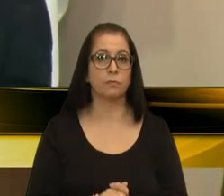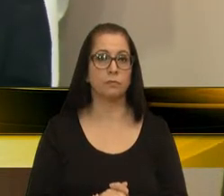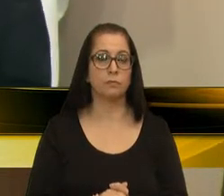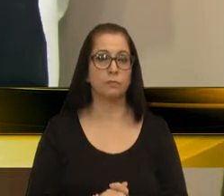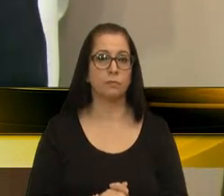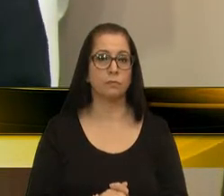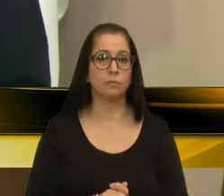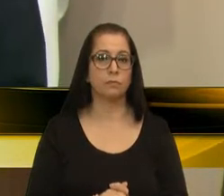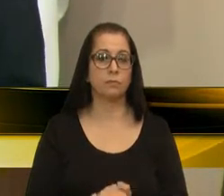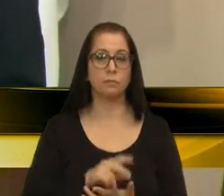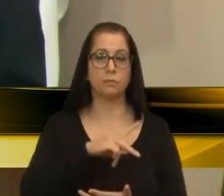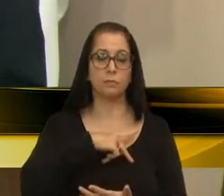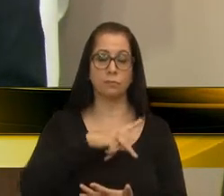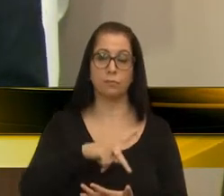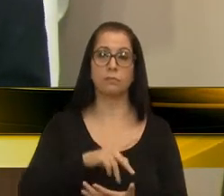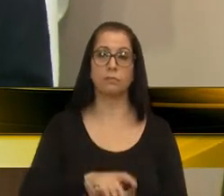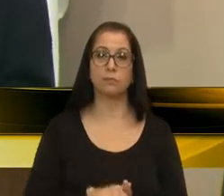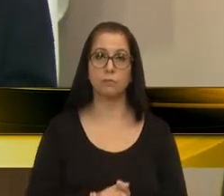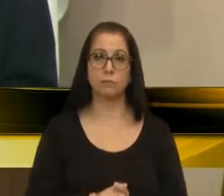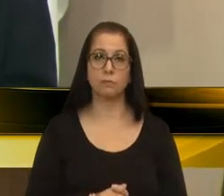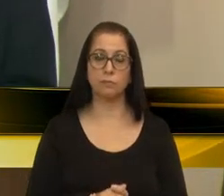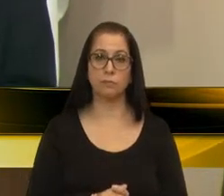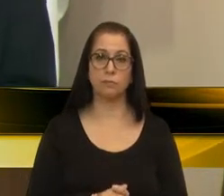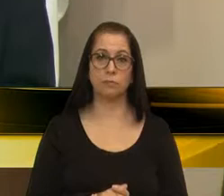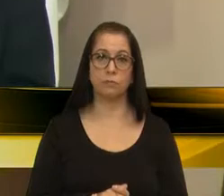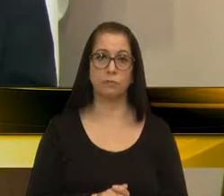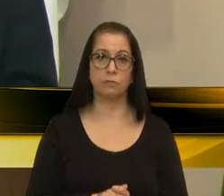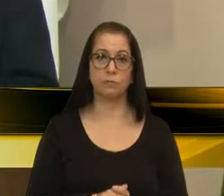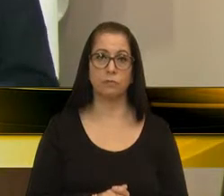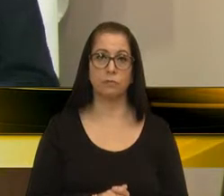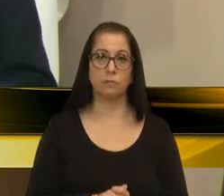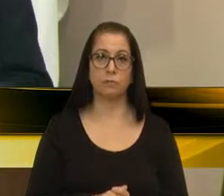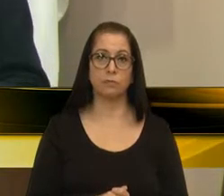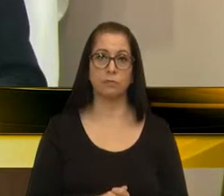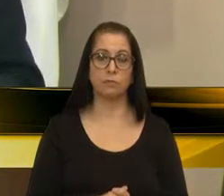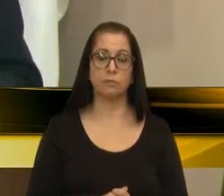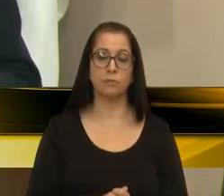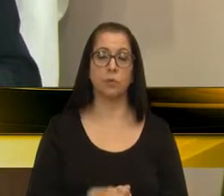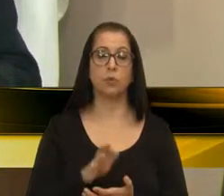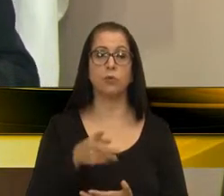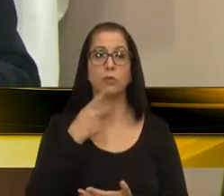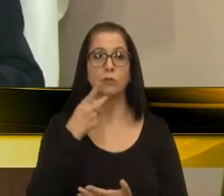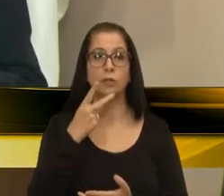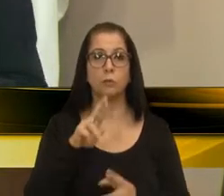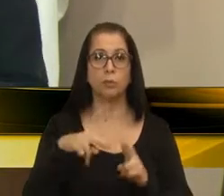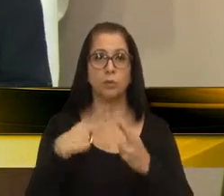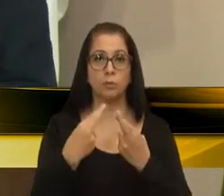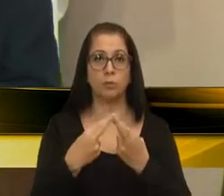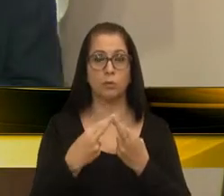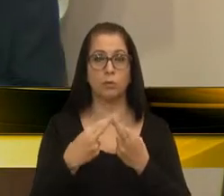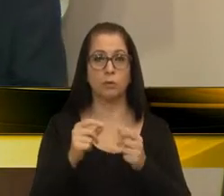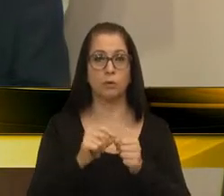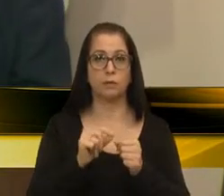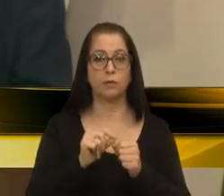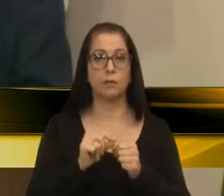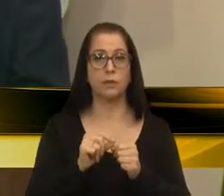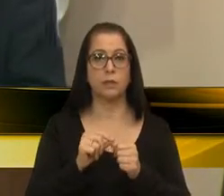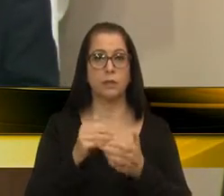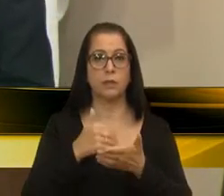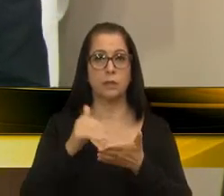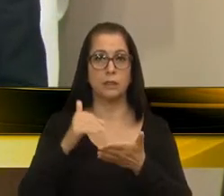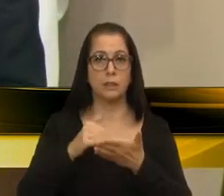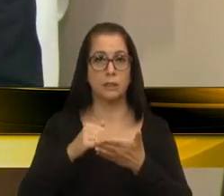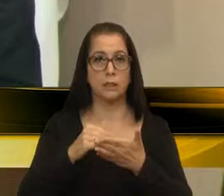Senhor Presidente, hoje quero apenas fazer um registro de uma reunião que nós tivemos que fica secretário de